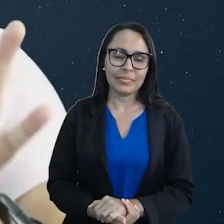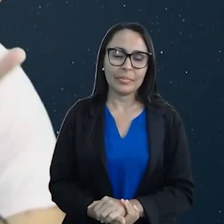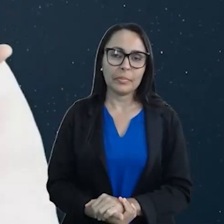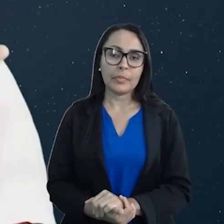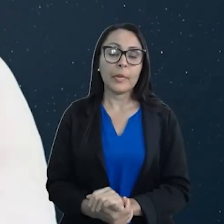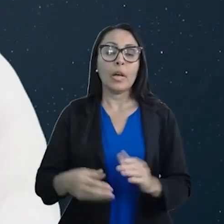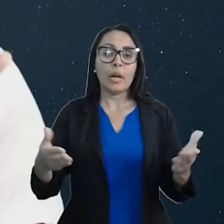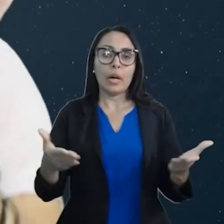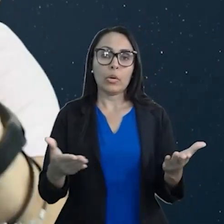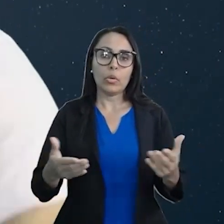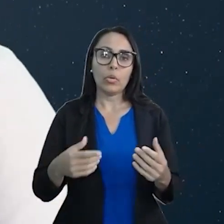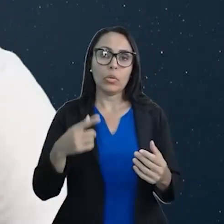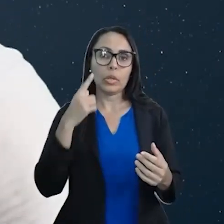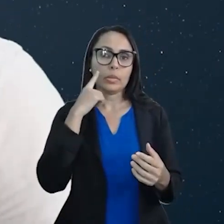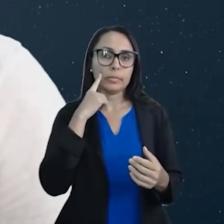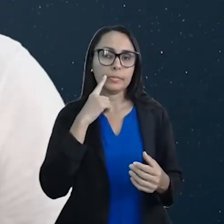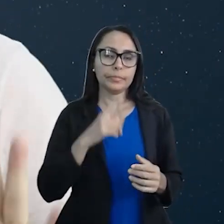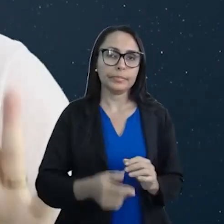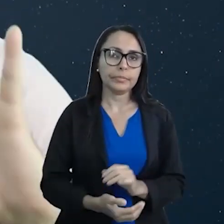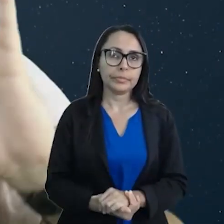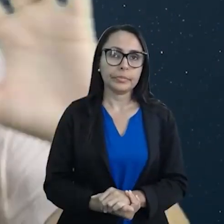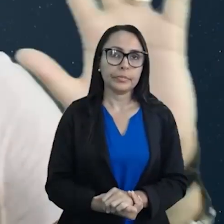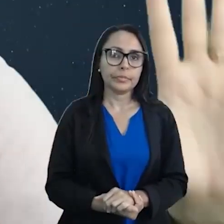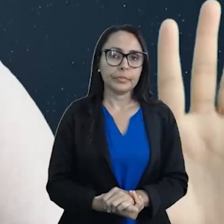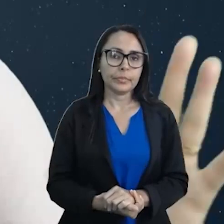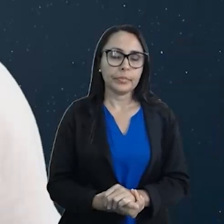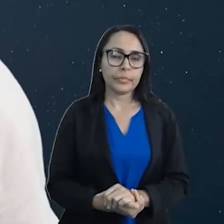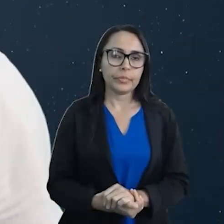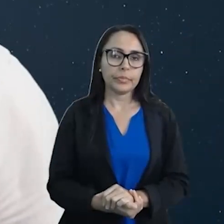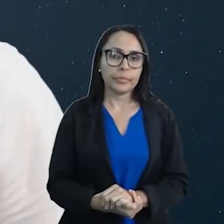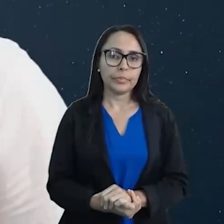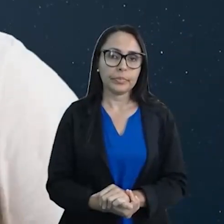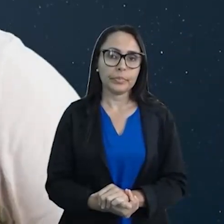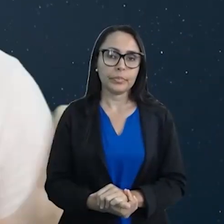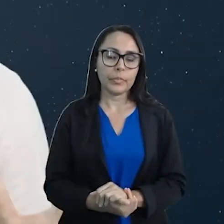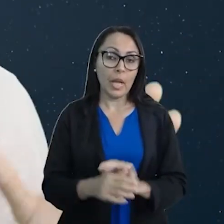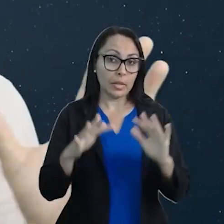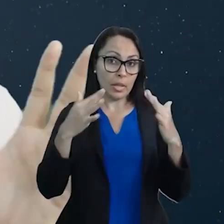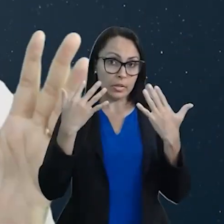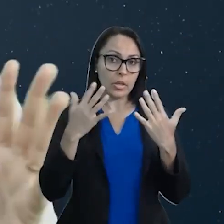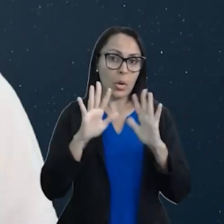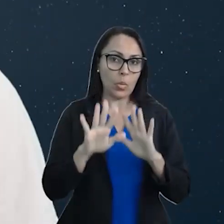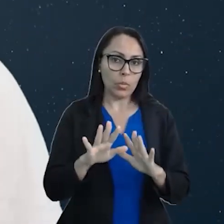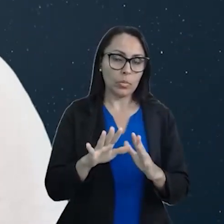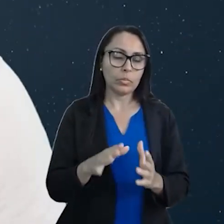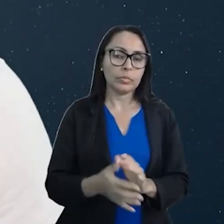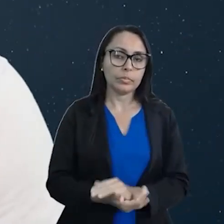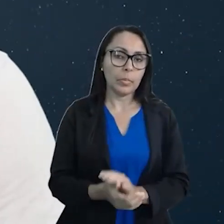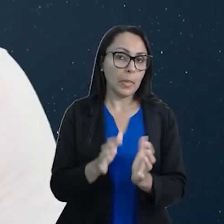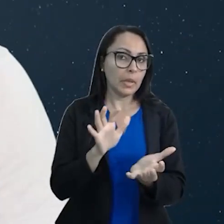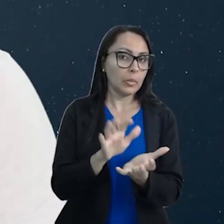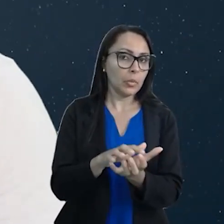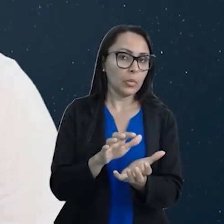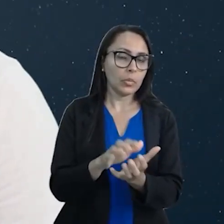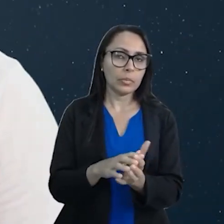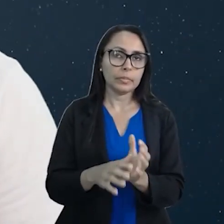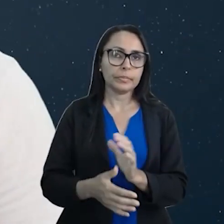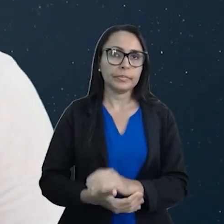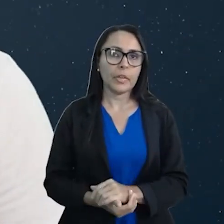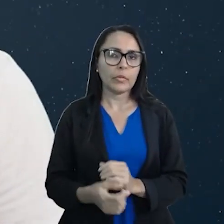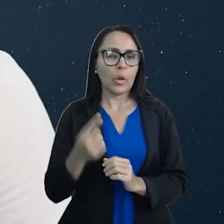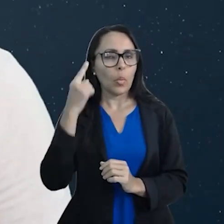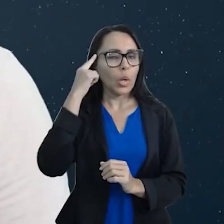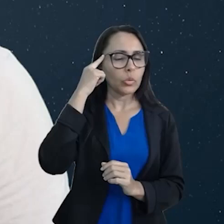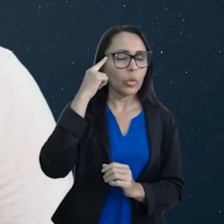E agora, um mito. Atenção. Atenção Brasil, atenção Pernambuco. Agora eu vou tirar